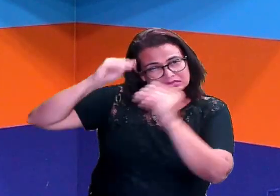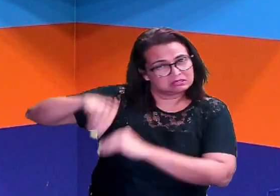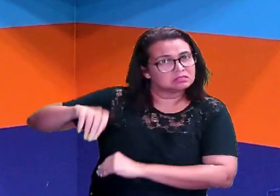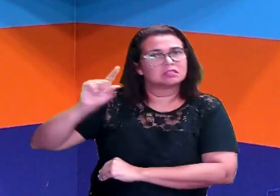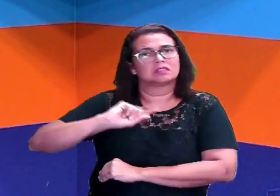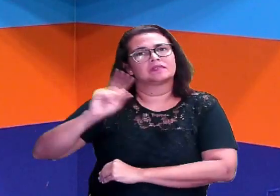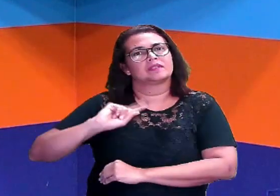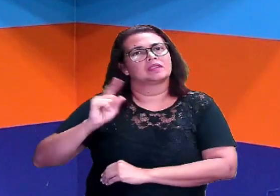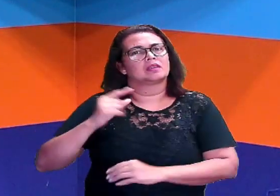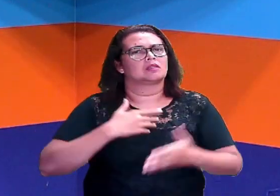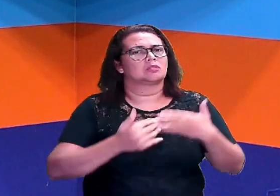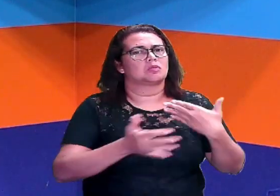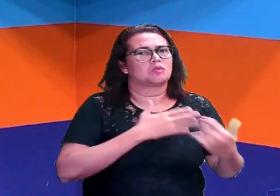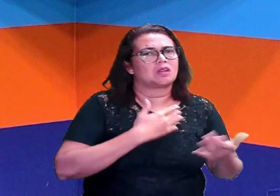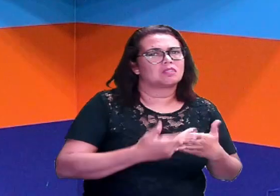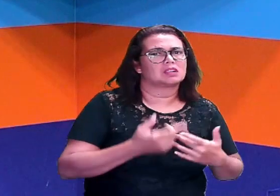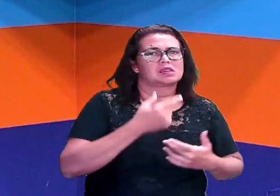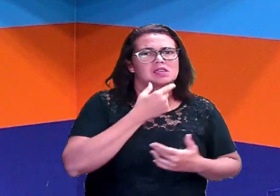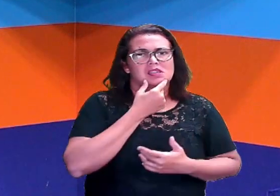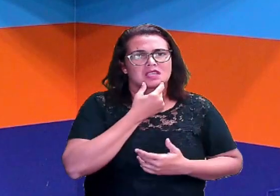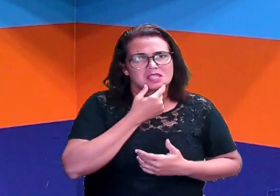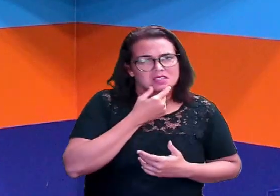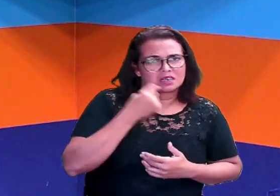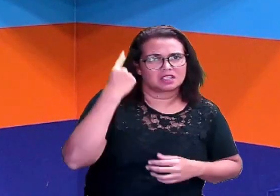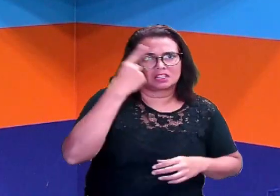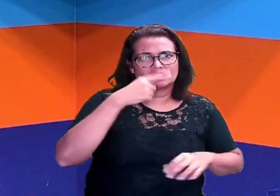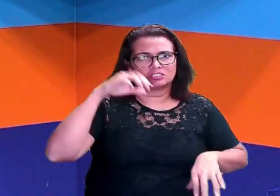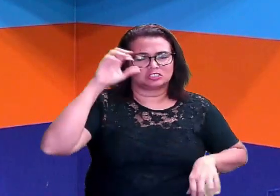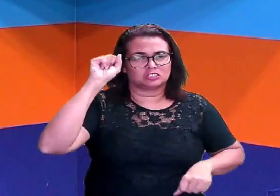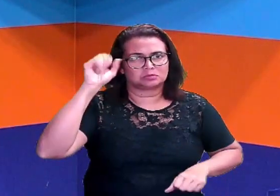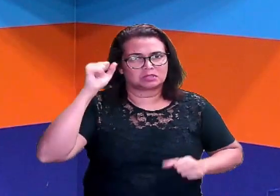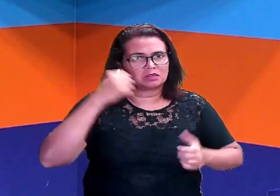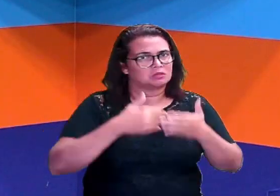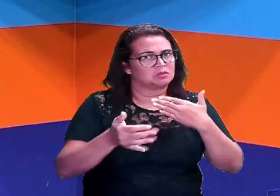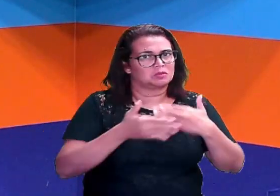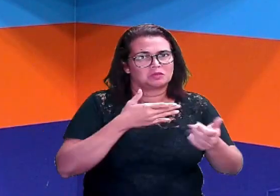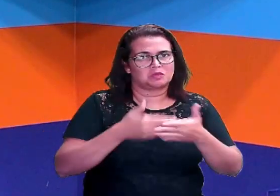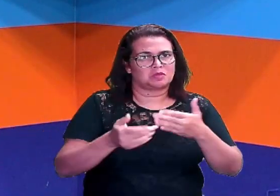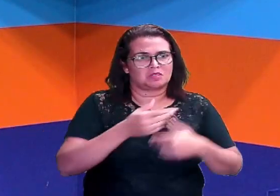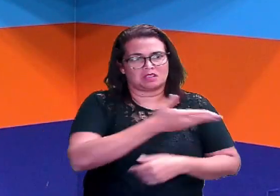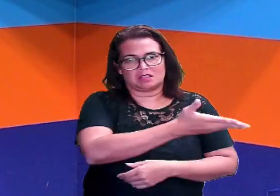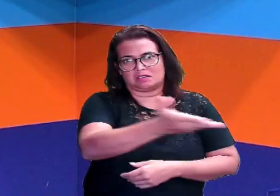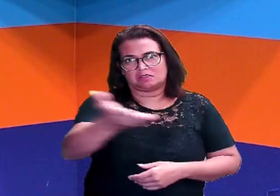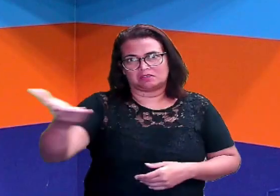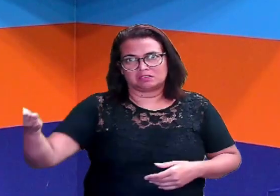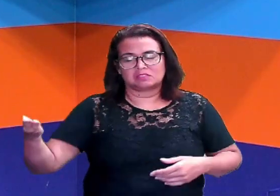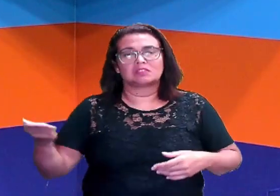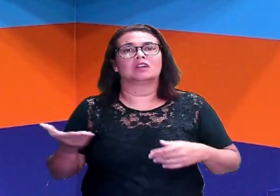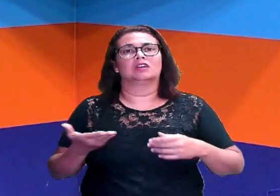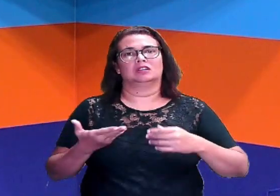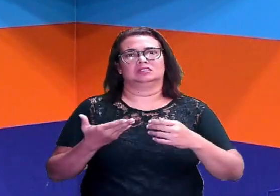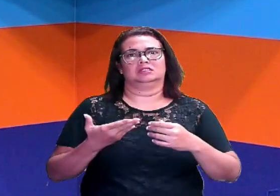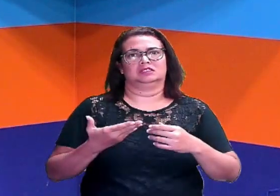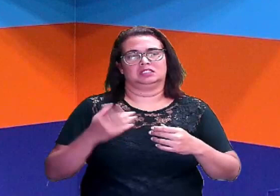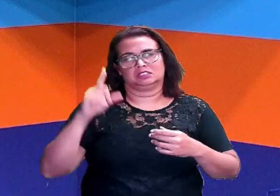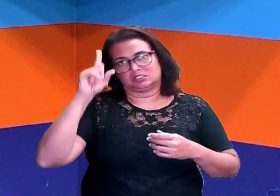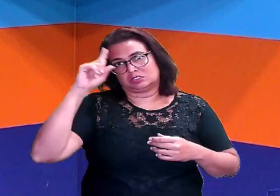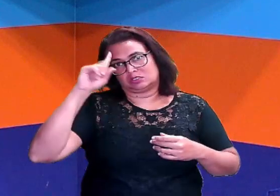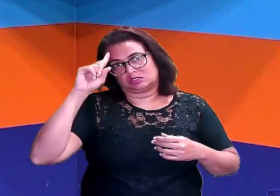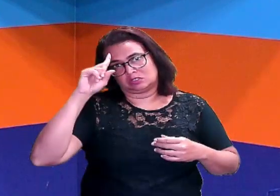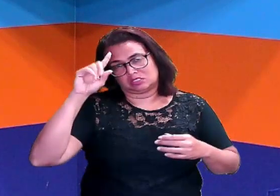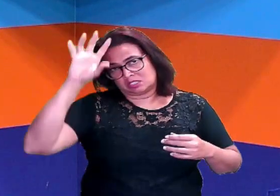qual for o idioma. Você aí de casa é o nosso convidado especial pra todos os dias ter aí uma aula